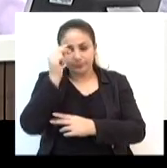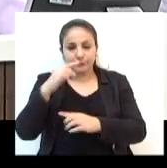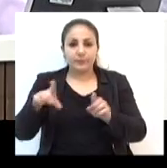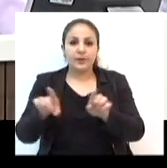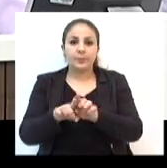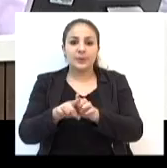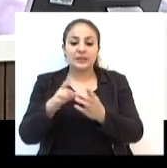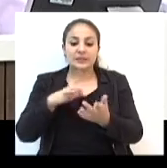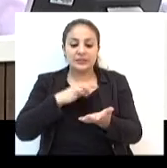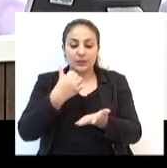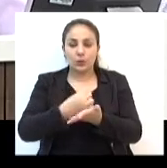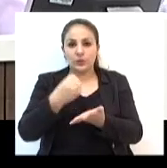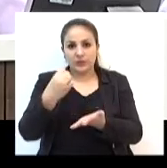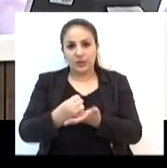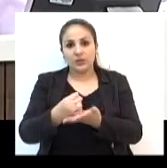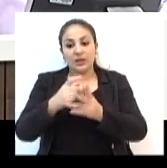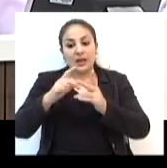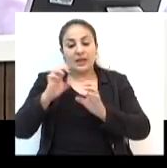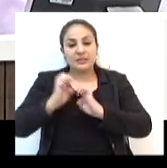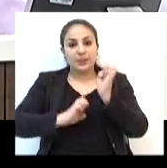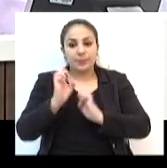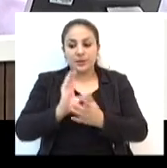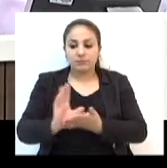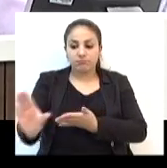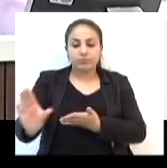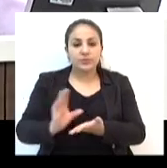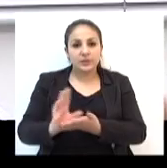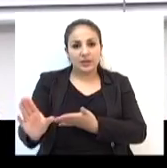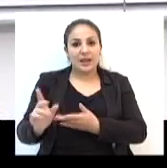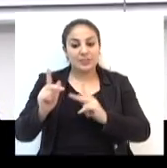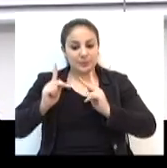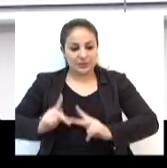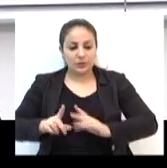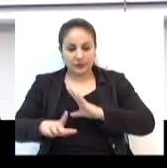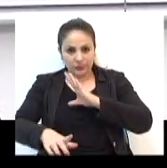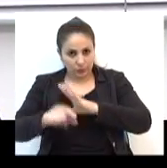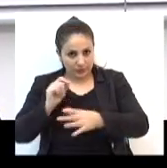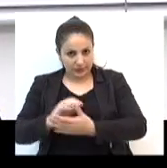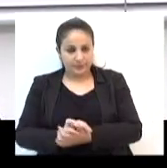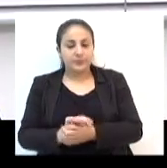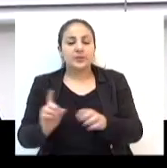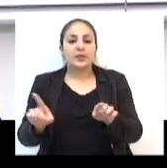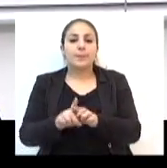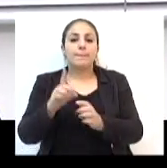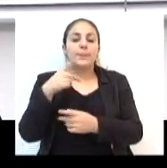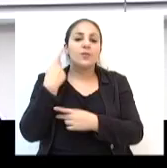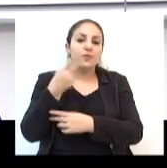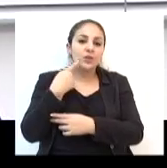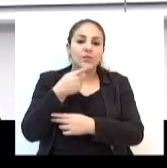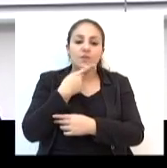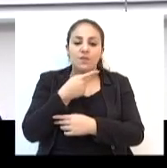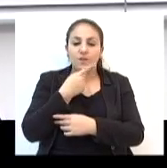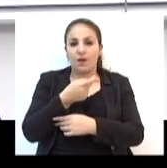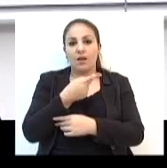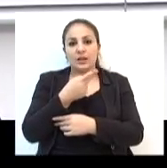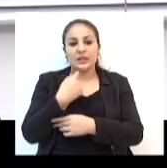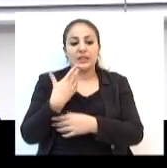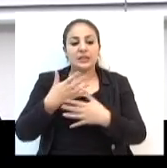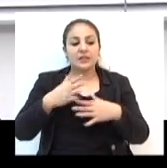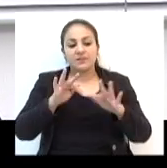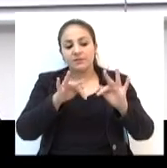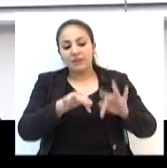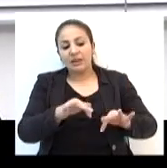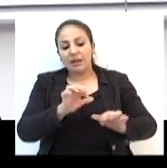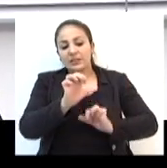contrato com as empresas que financiaram os eleitos. Segundo o vereador, o grande desafio é acabar com a